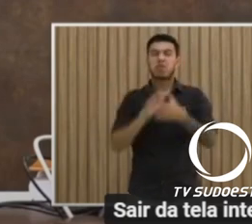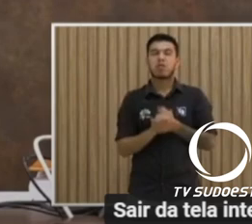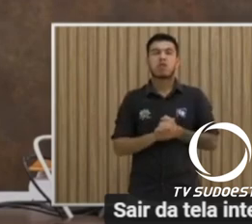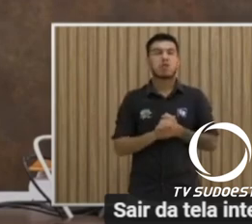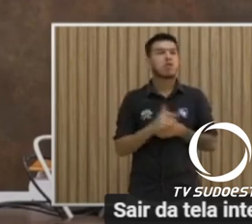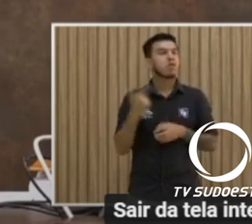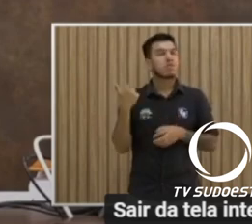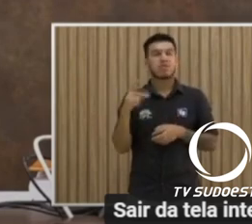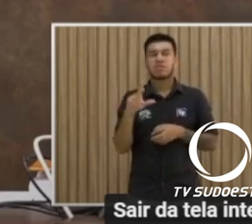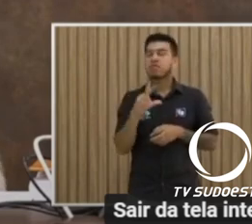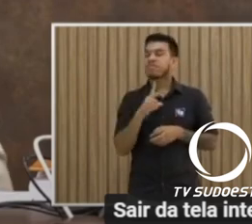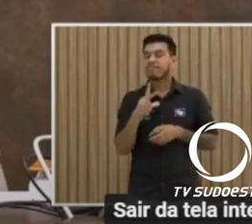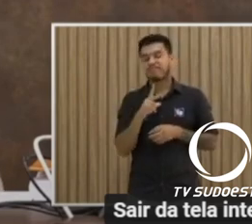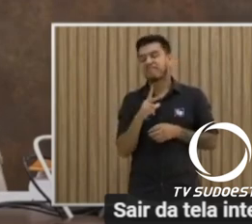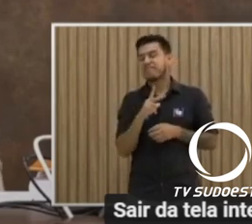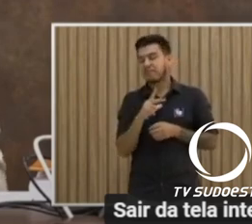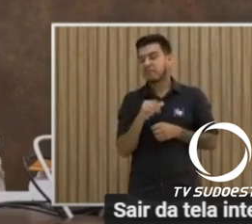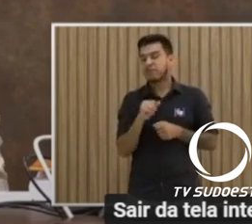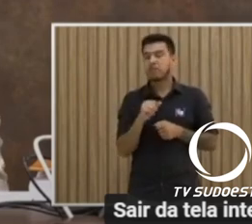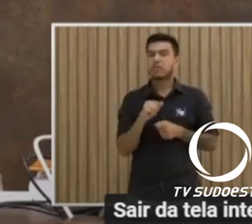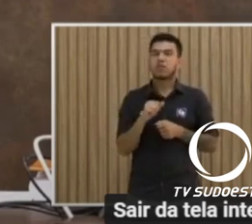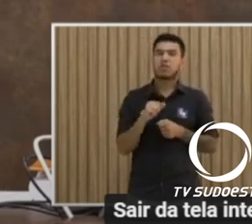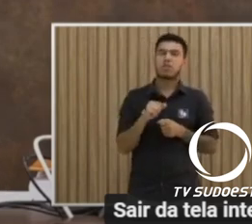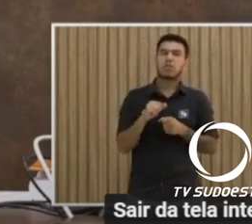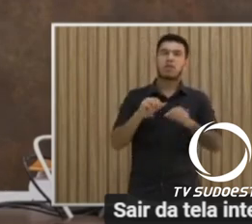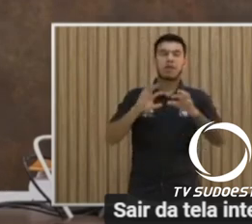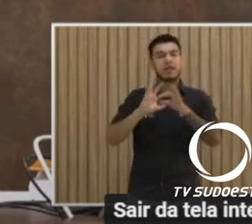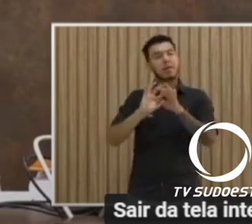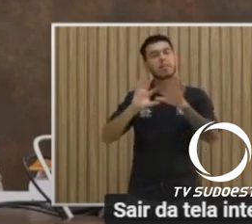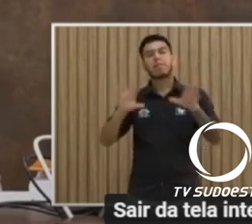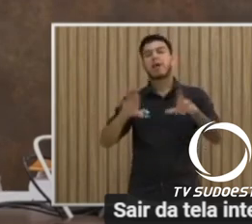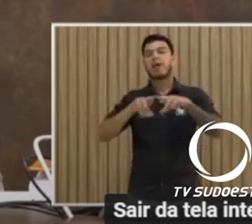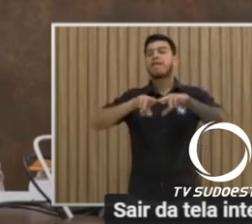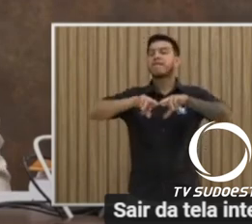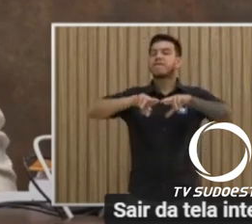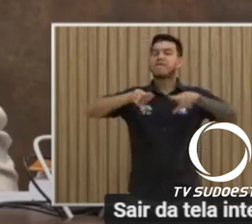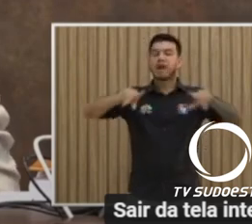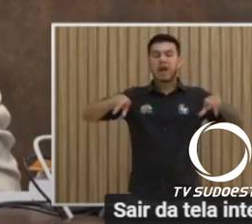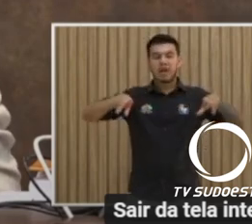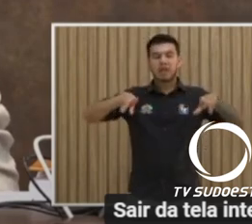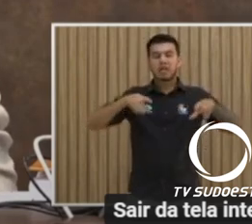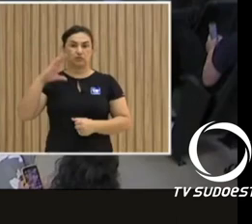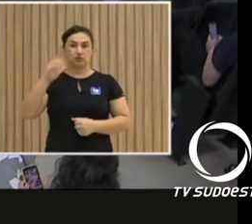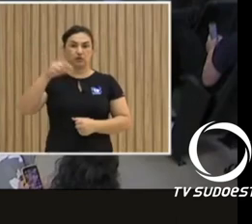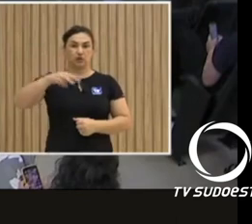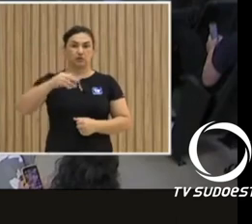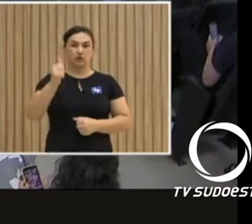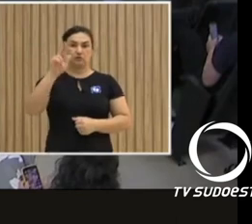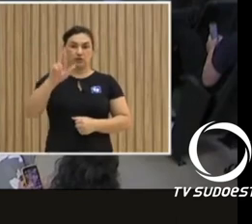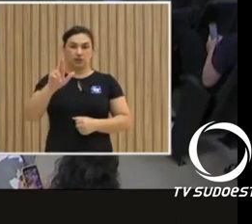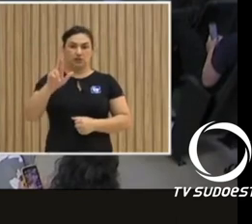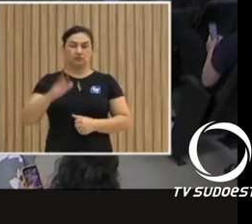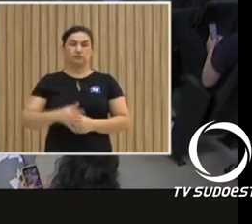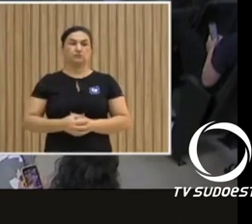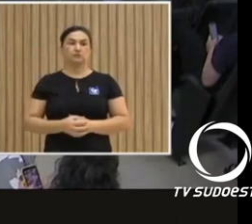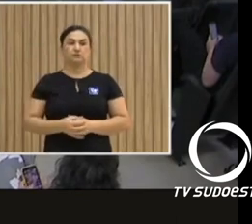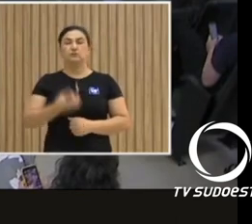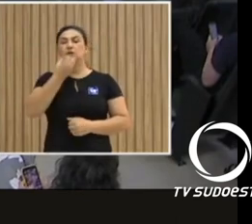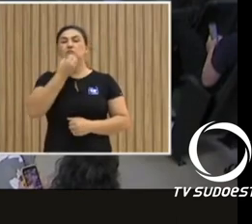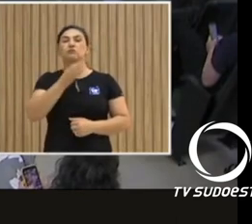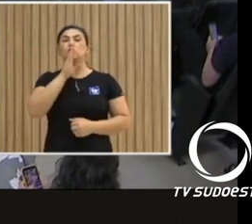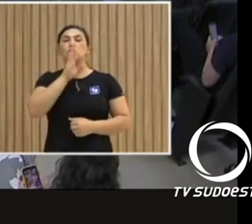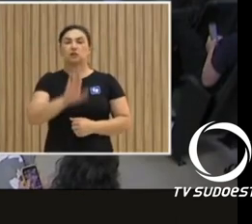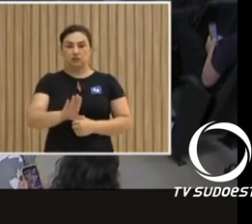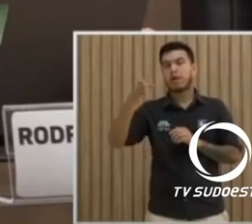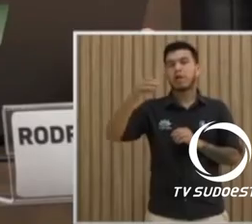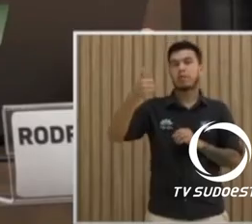Inevitavelmente, seremos convocados a deliberarmos sobre outros tantos assuntos importantes para a nossa comunidade. Outro tema em pauta vai ser o